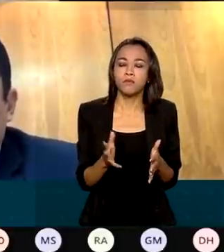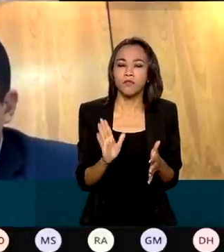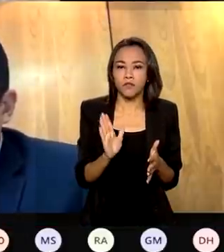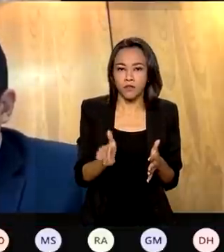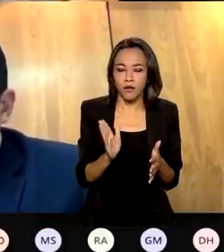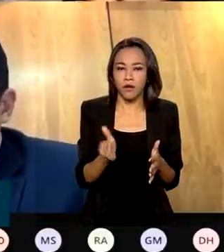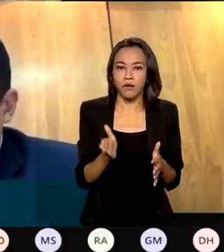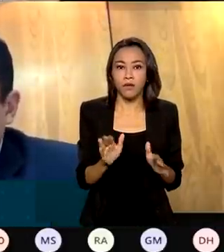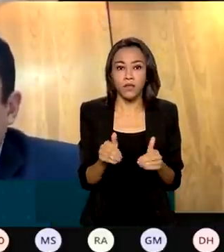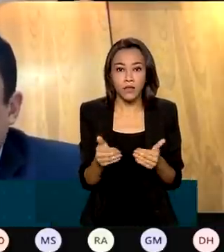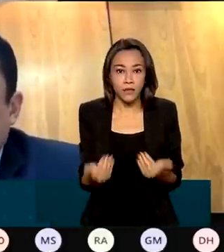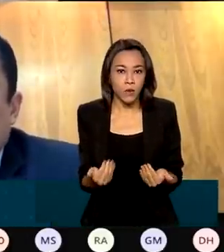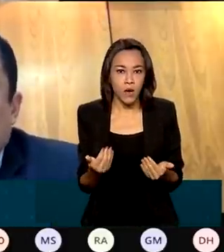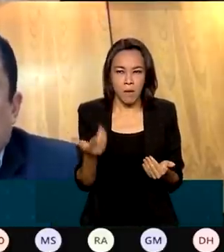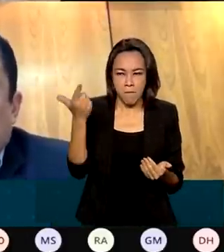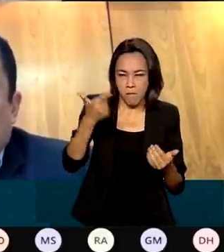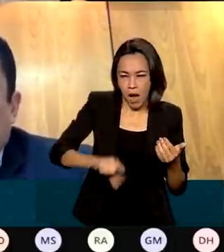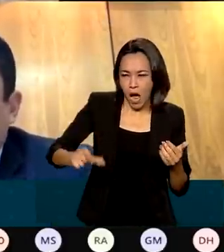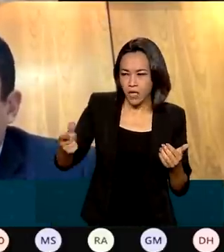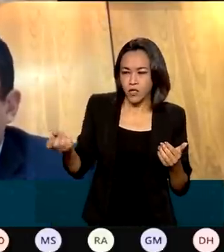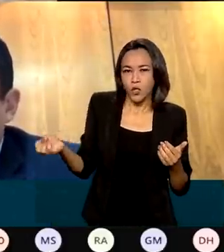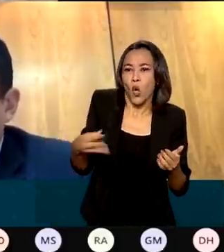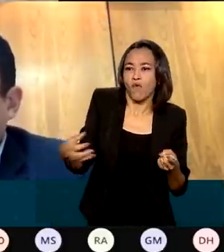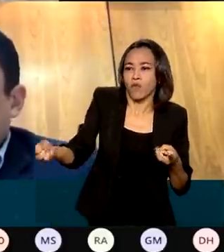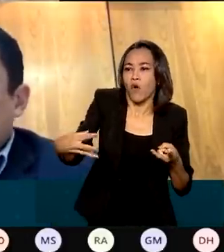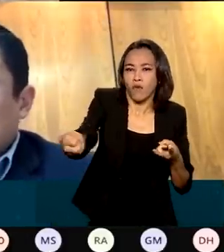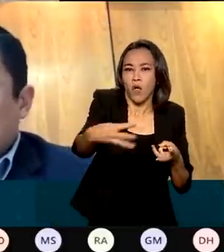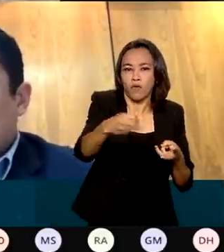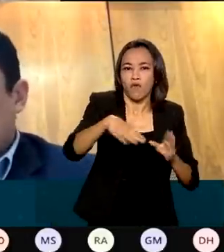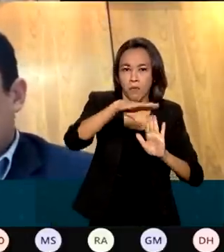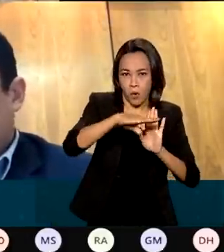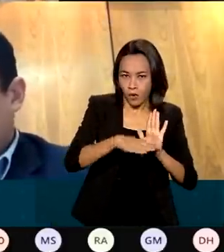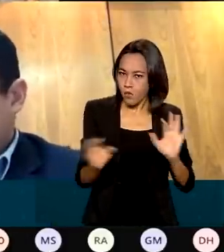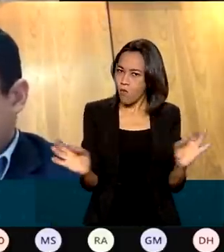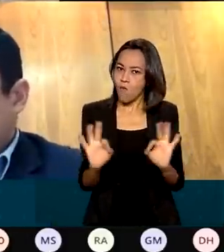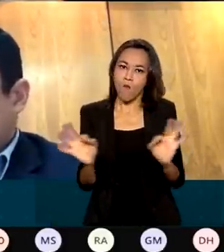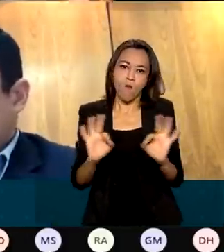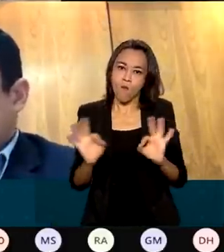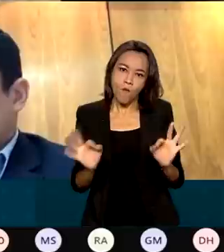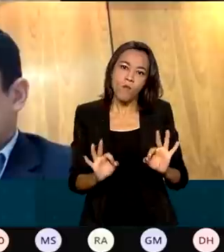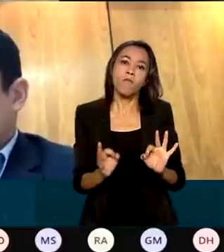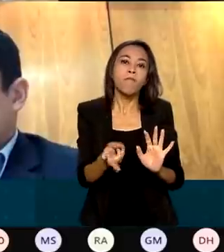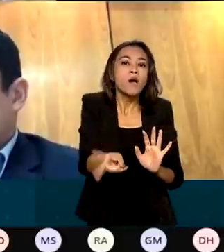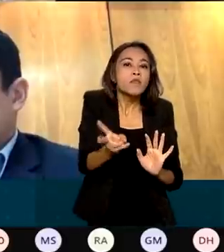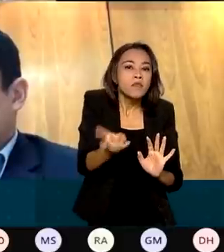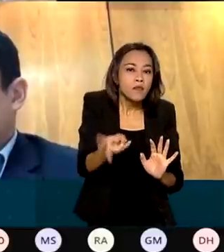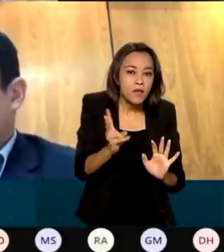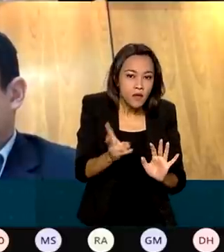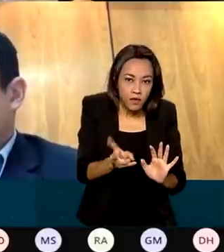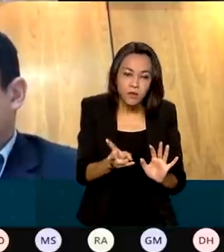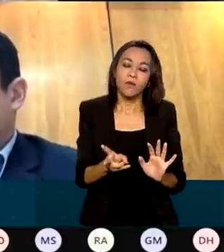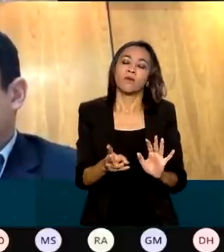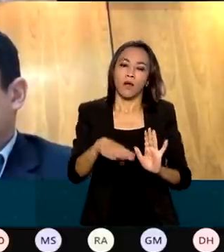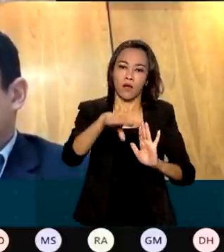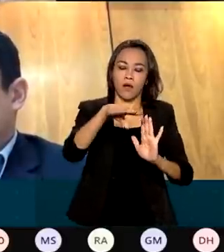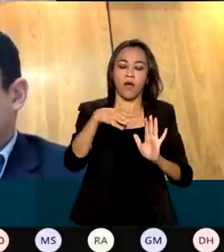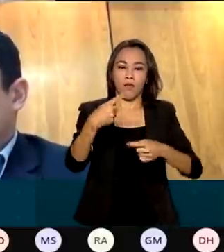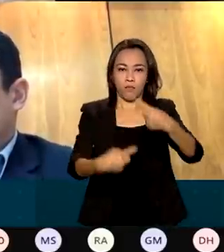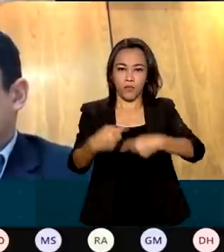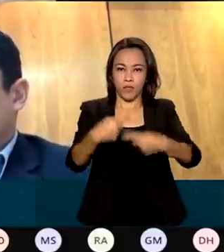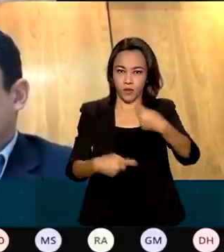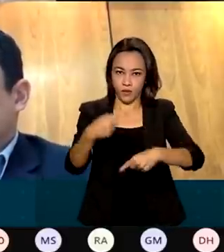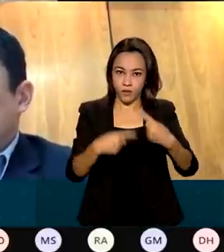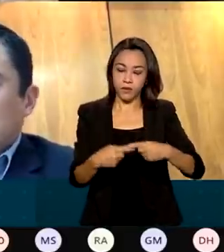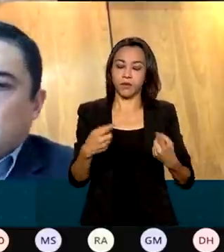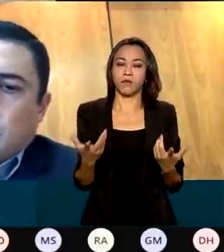Então, não tem ampliação do orçamento das políticas. E mantendo esse tamanho, o cidadania